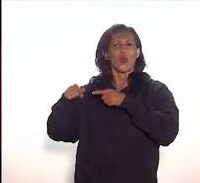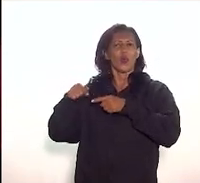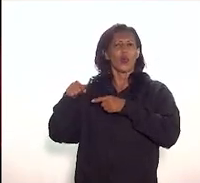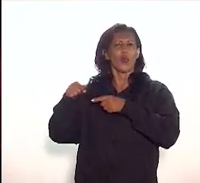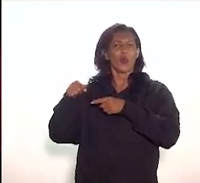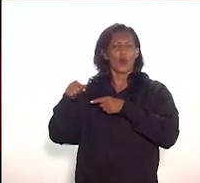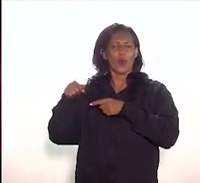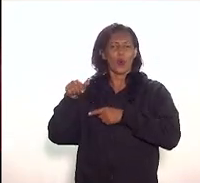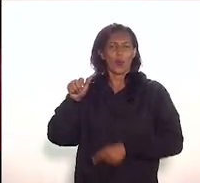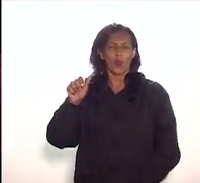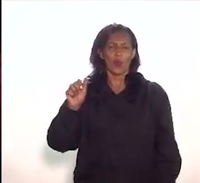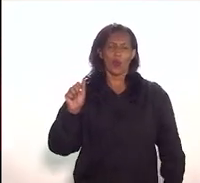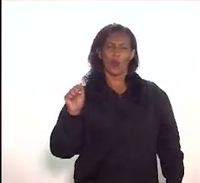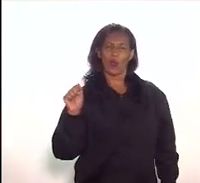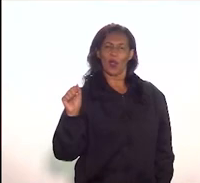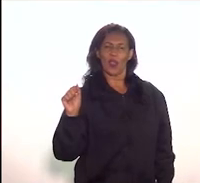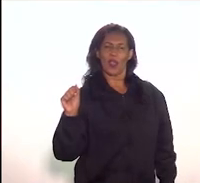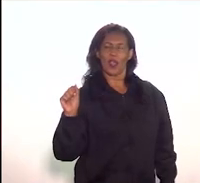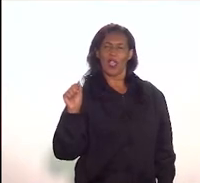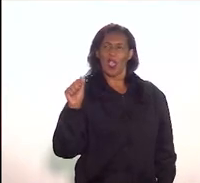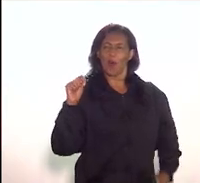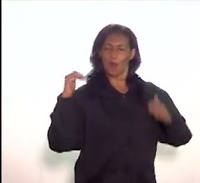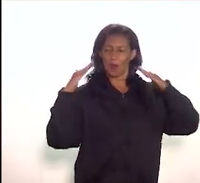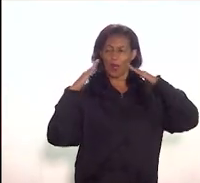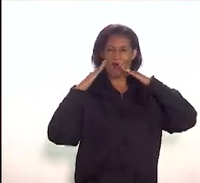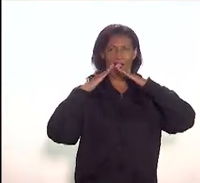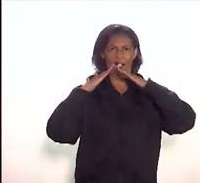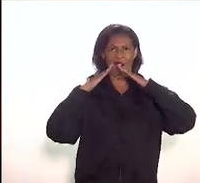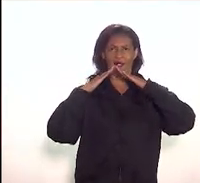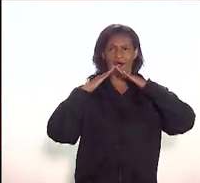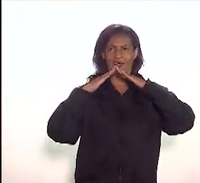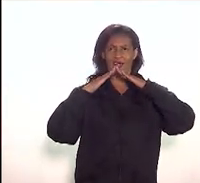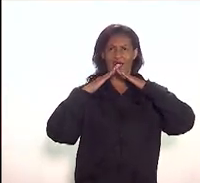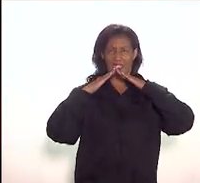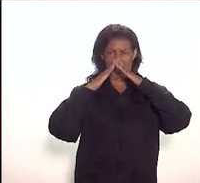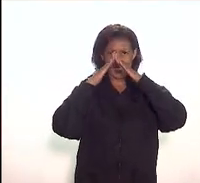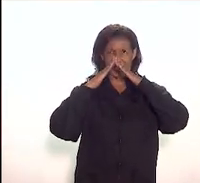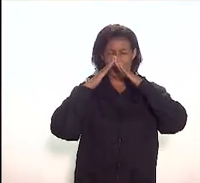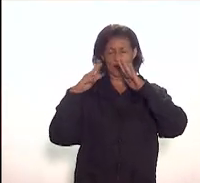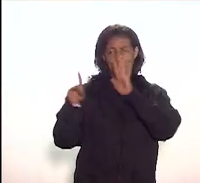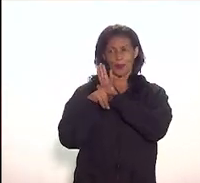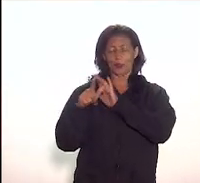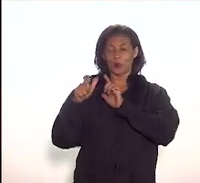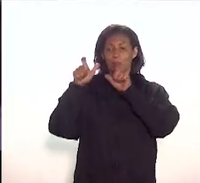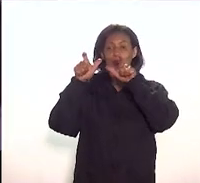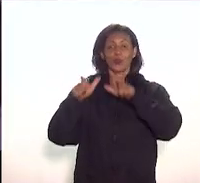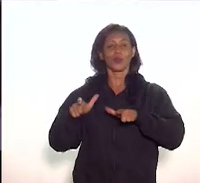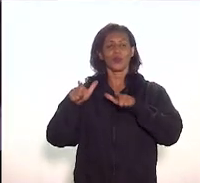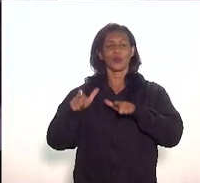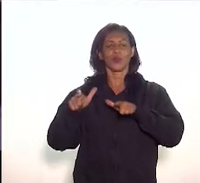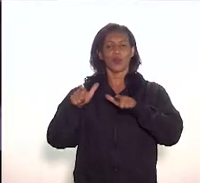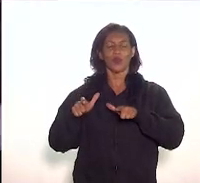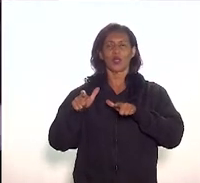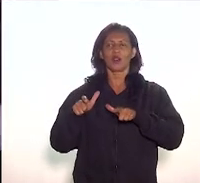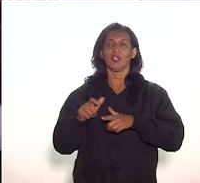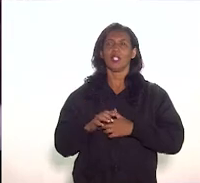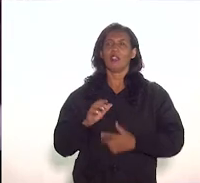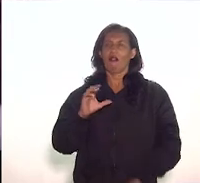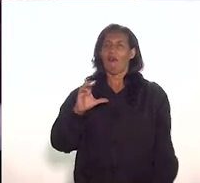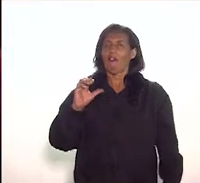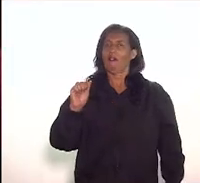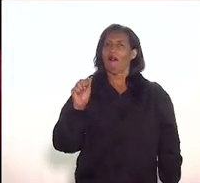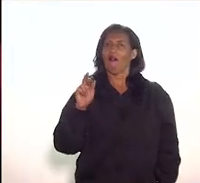o Ameno Resedá é um casarão que o Carlos Lessa o economista Carlos Lessa